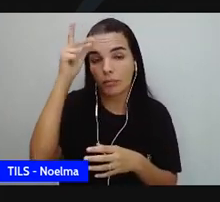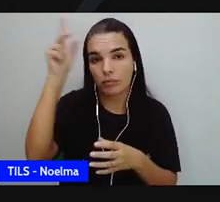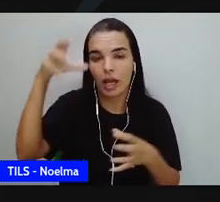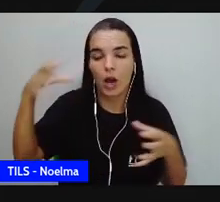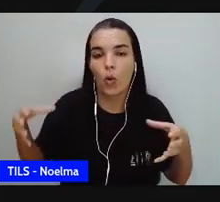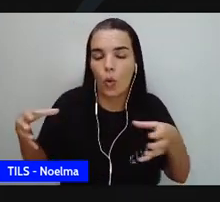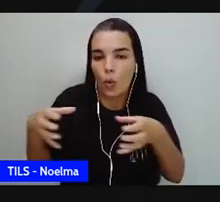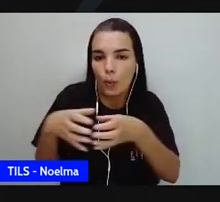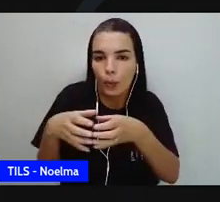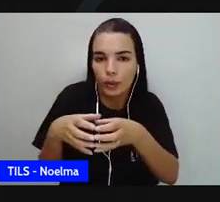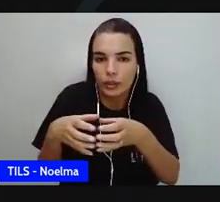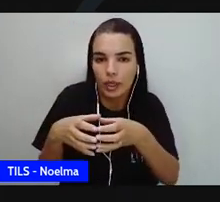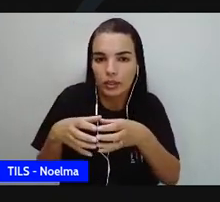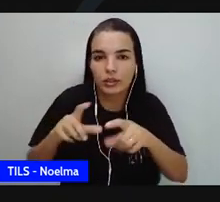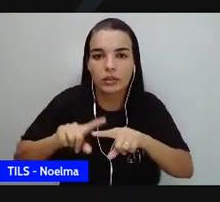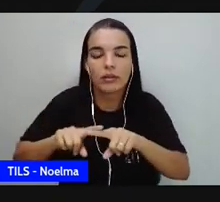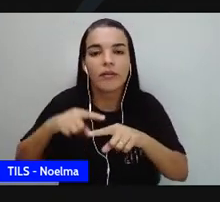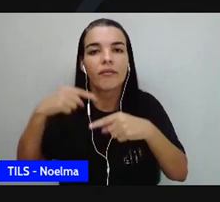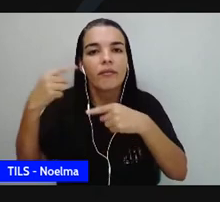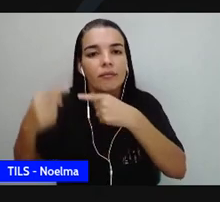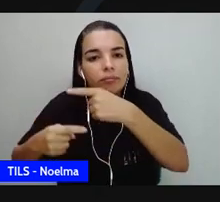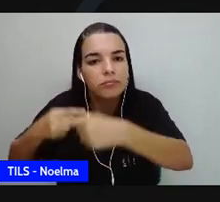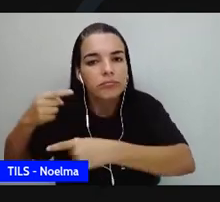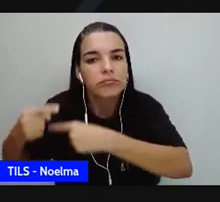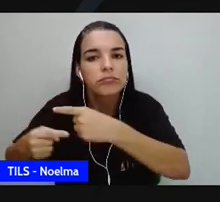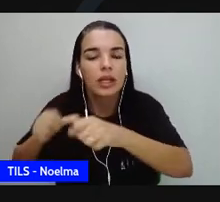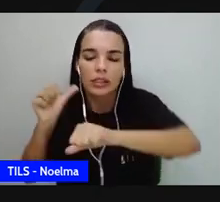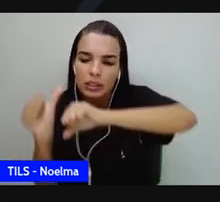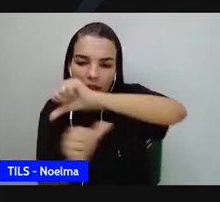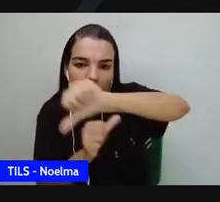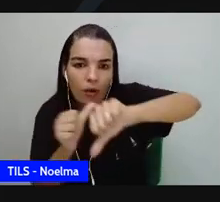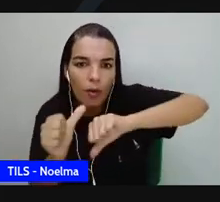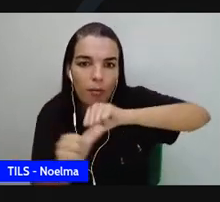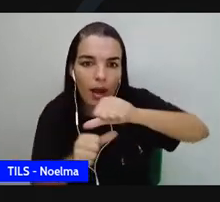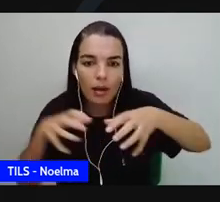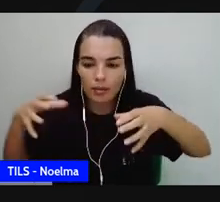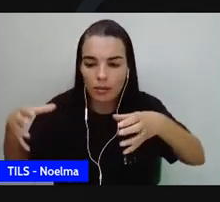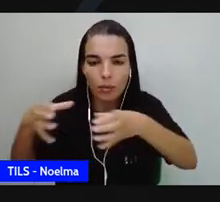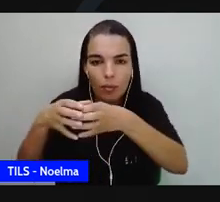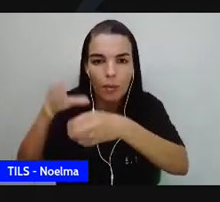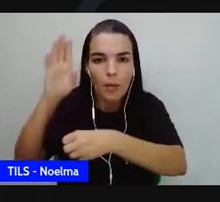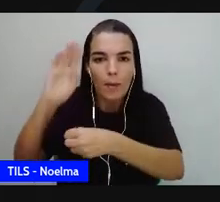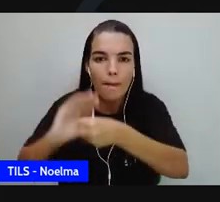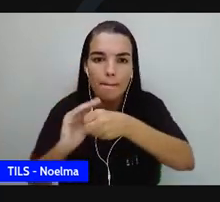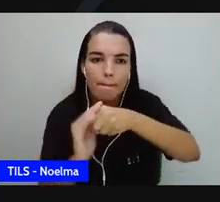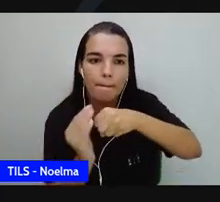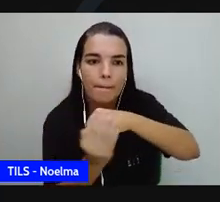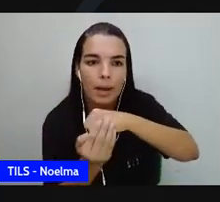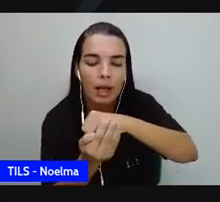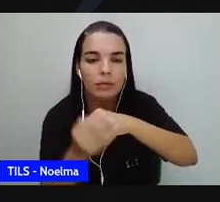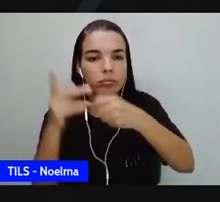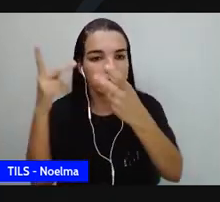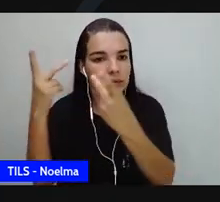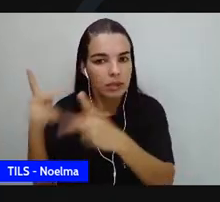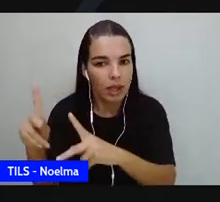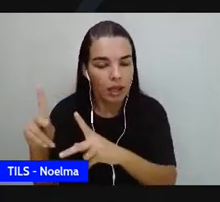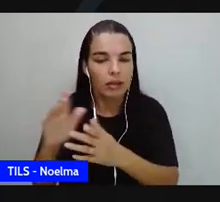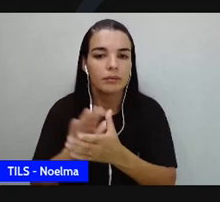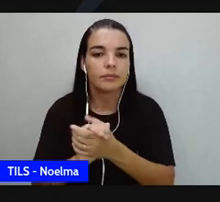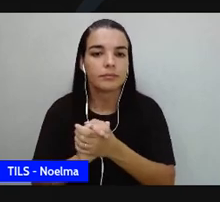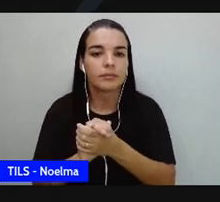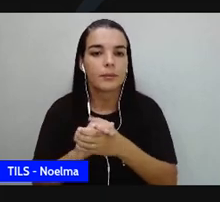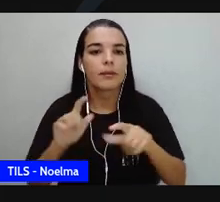e ela vai ser descoberta quando essa favela vai passar por uma reforma, etc. Mas ela lutou muito antes de ser